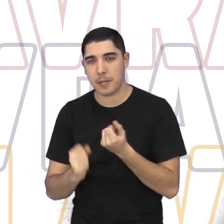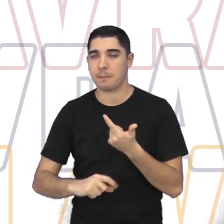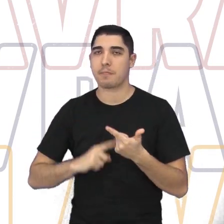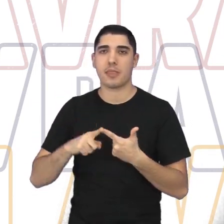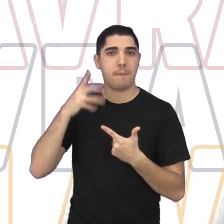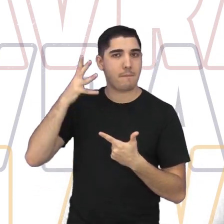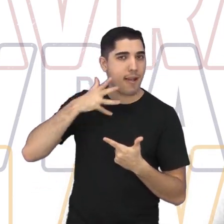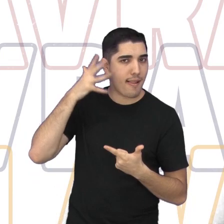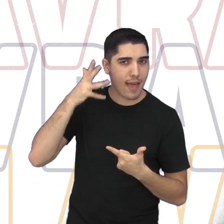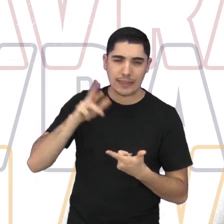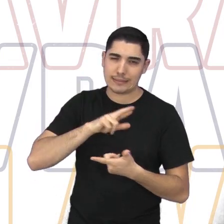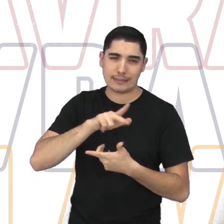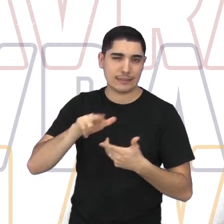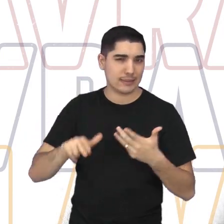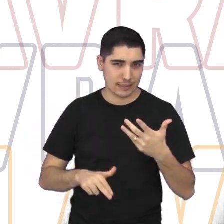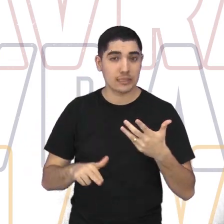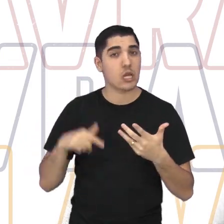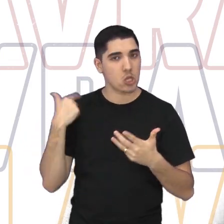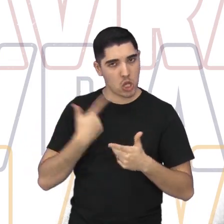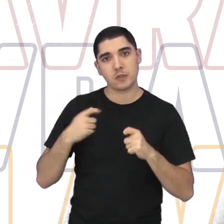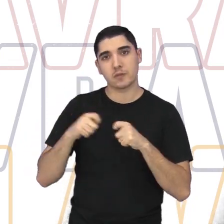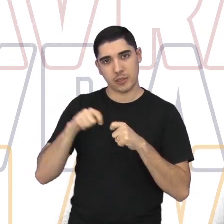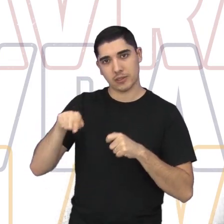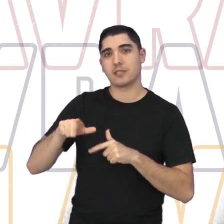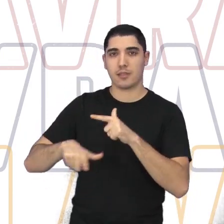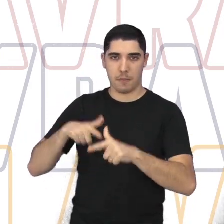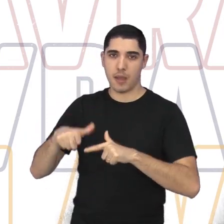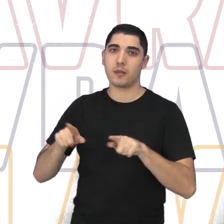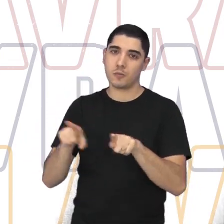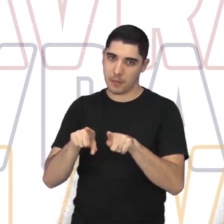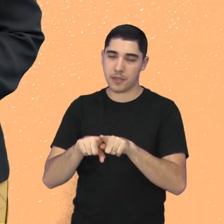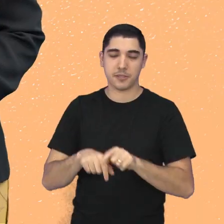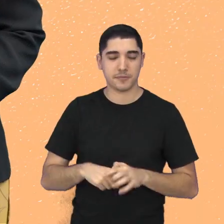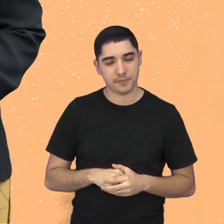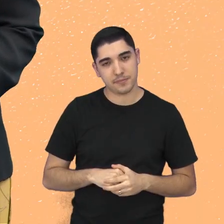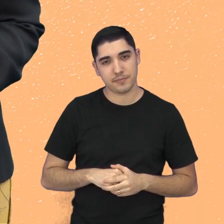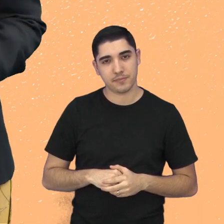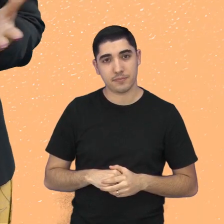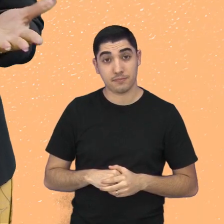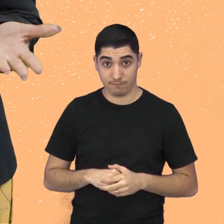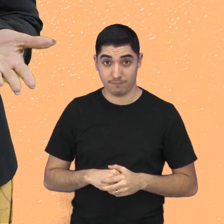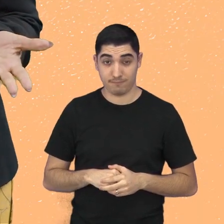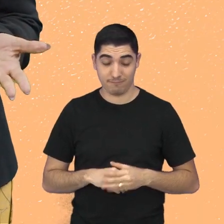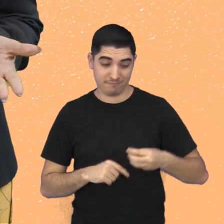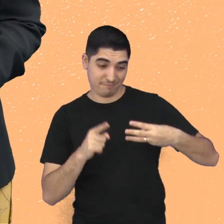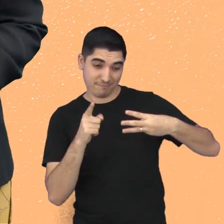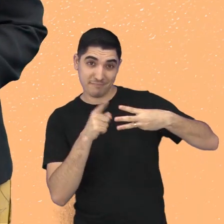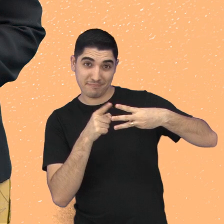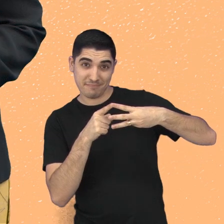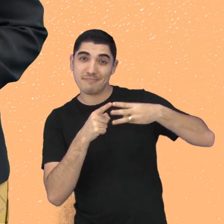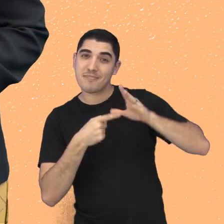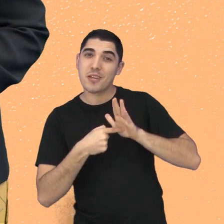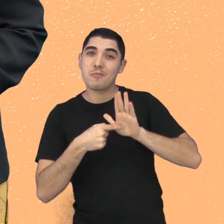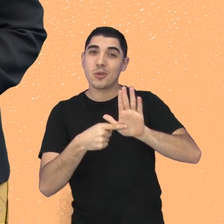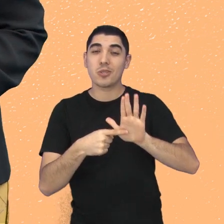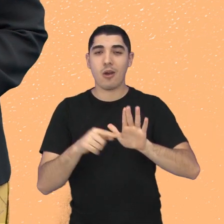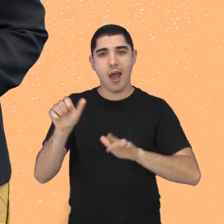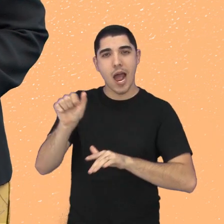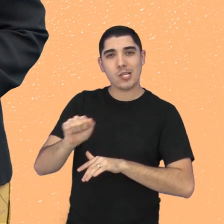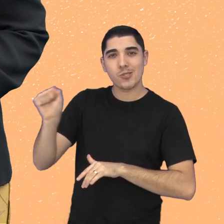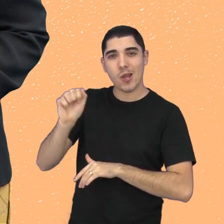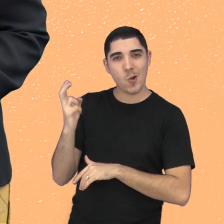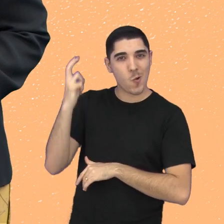Workshops, palestras e tudo mais. A gente faz esse tipo de trabalho também. Nesse primeiro bloco, conhecemos a